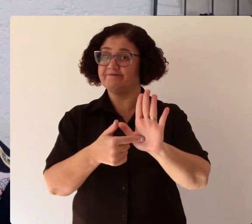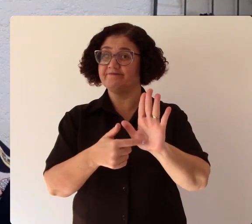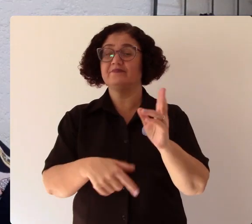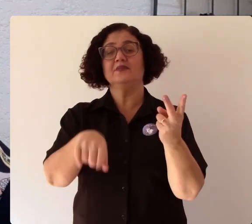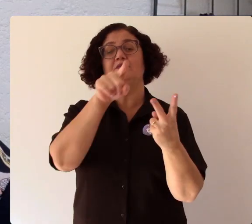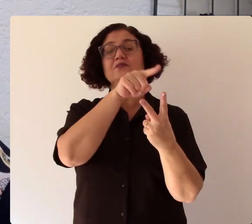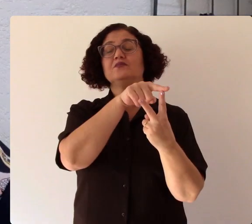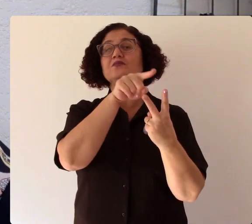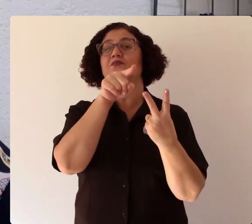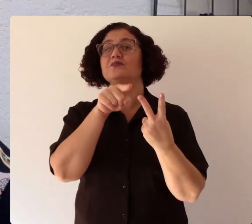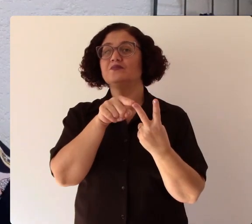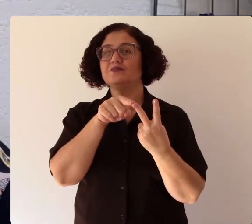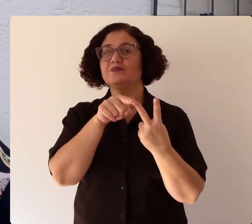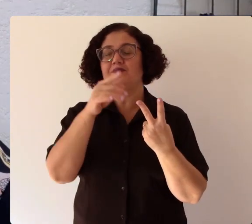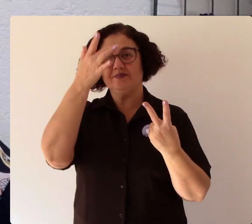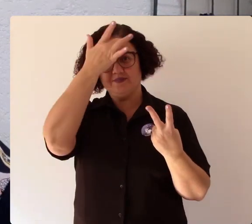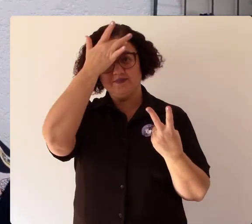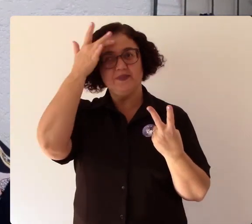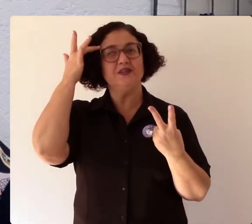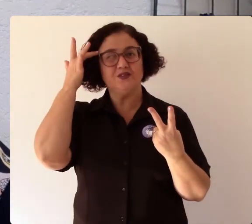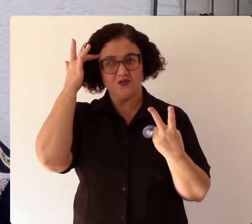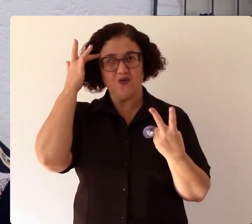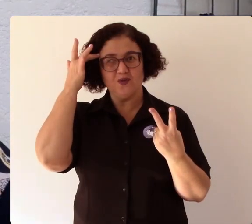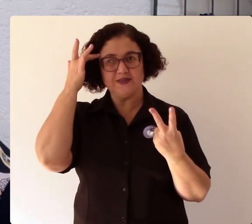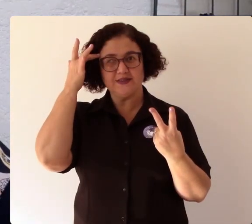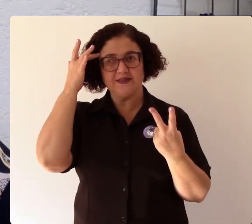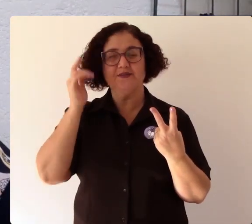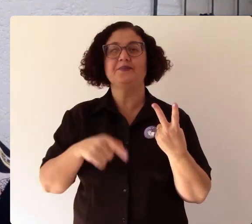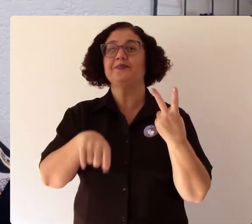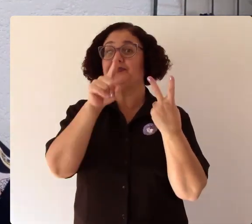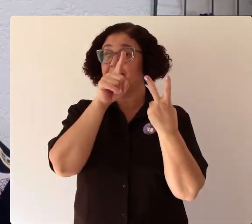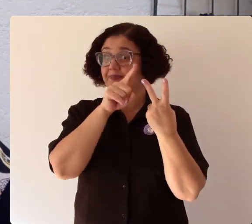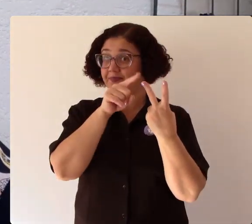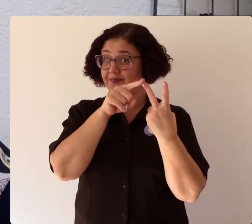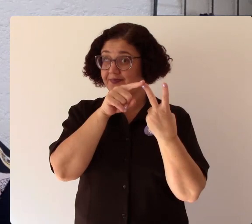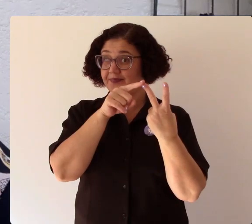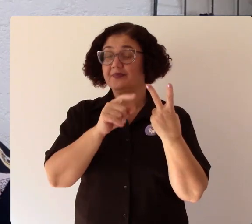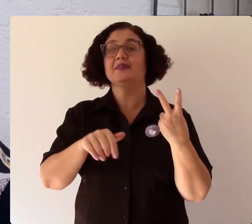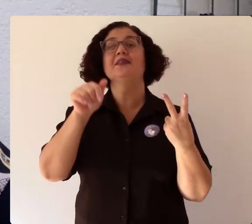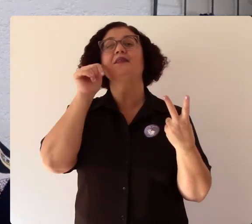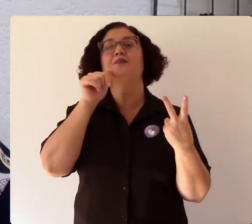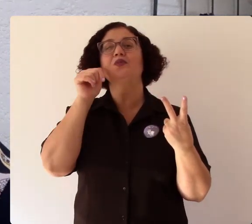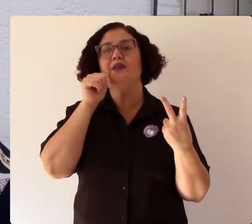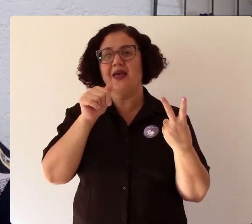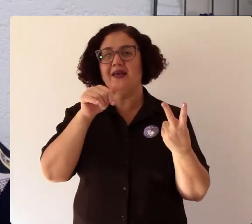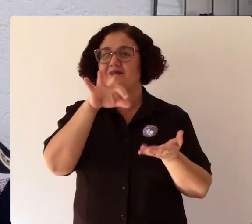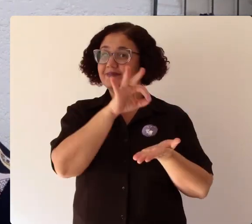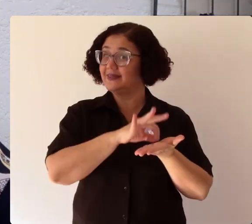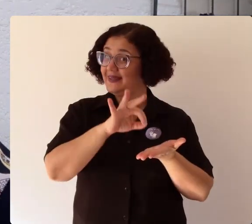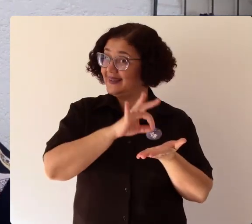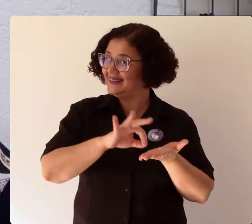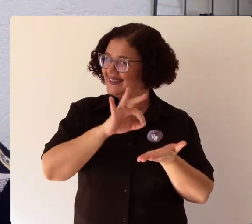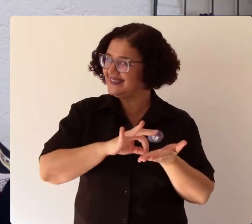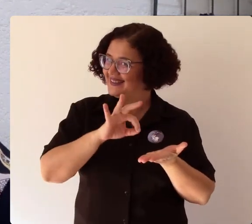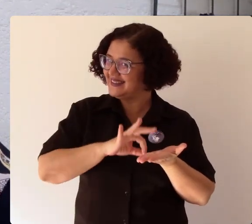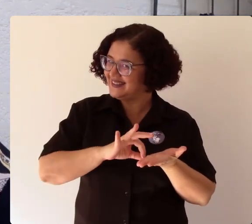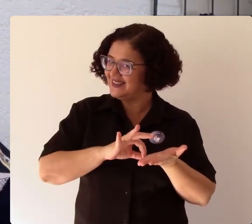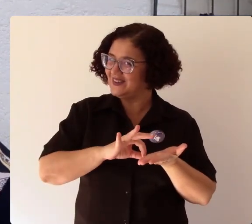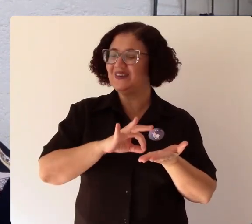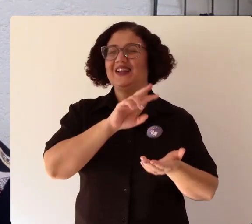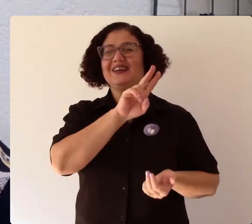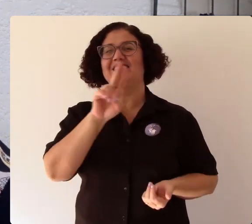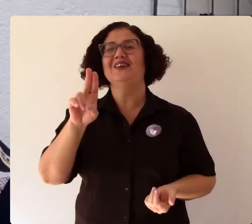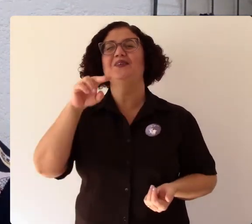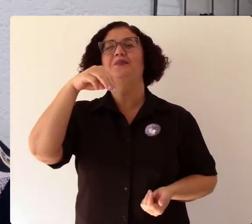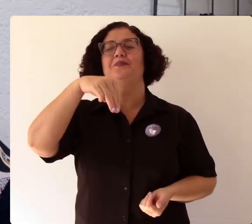apresento para vocês, embora eles não sejam nada desconhecidos,